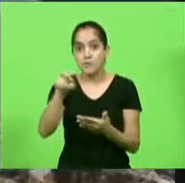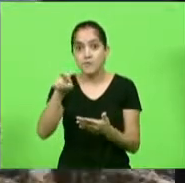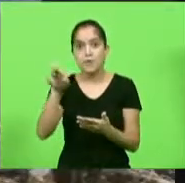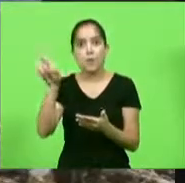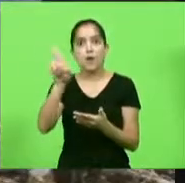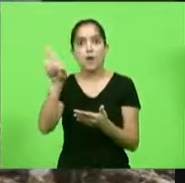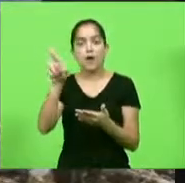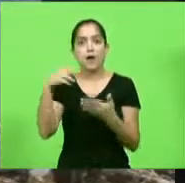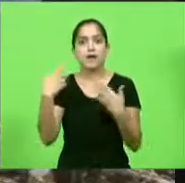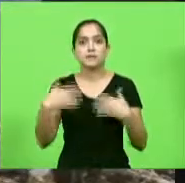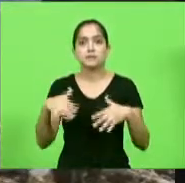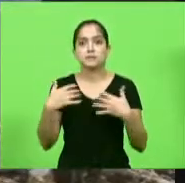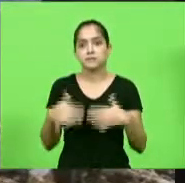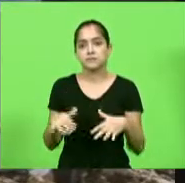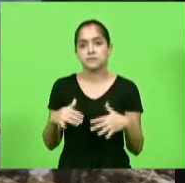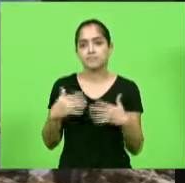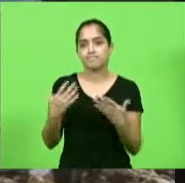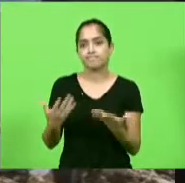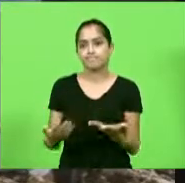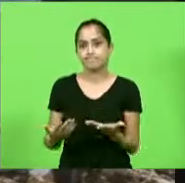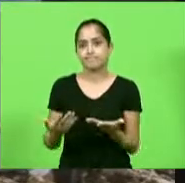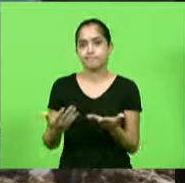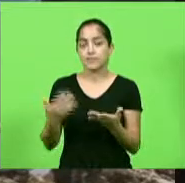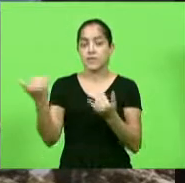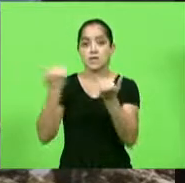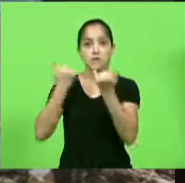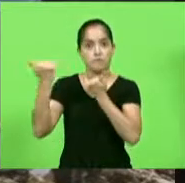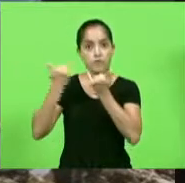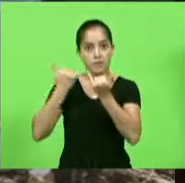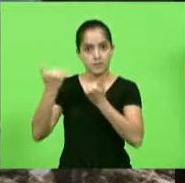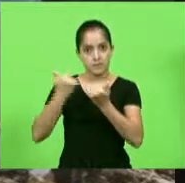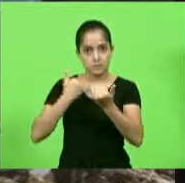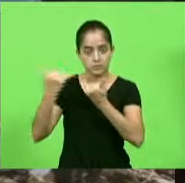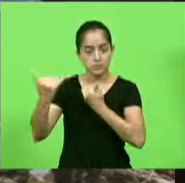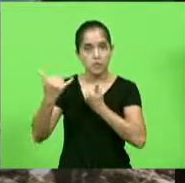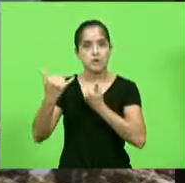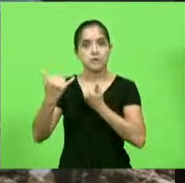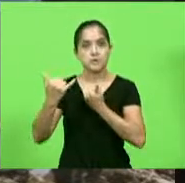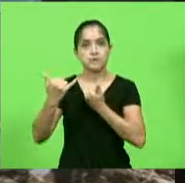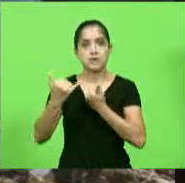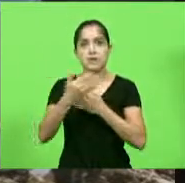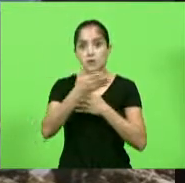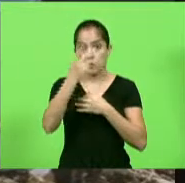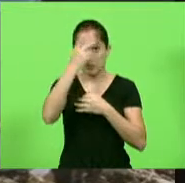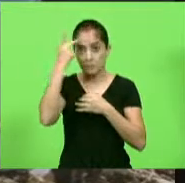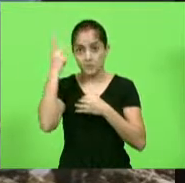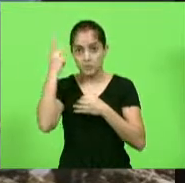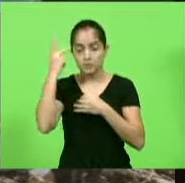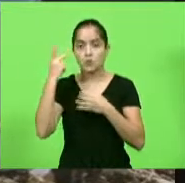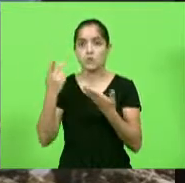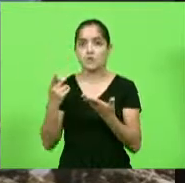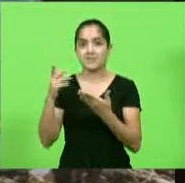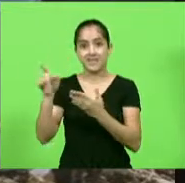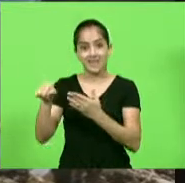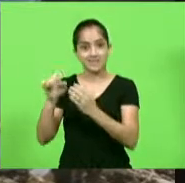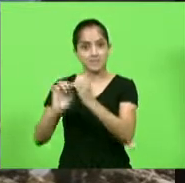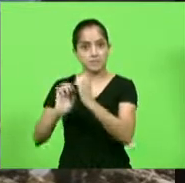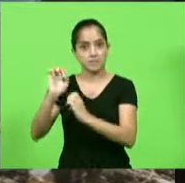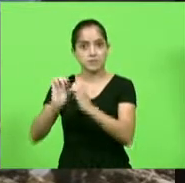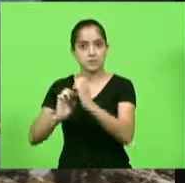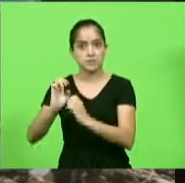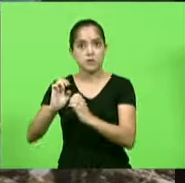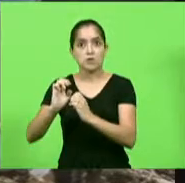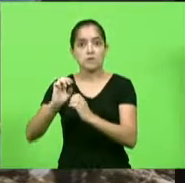pessoal. Isso é um absurdo. Segundo informações que a gente obteve junto dos moradores, o ICMBio só